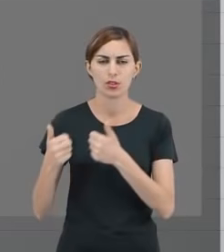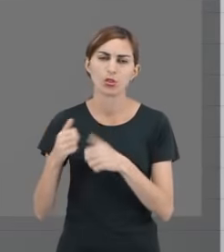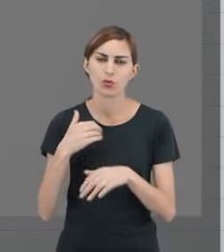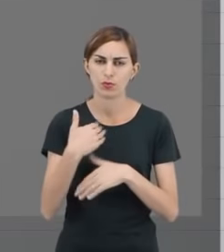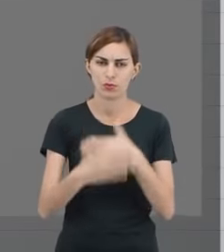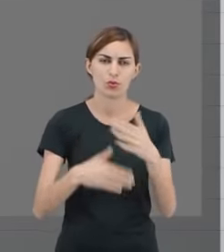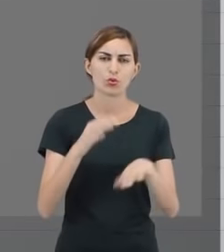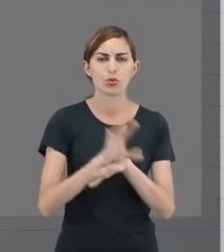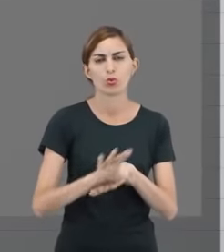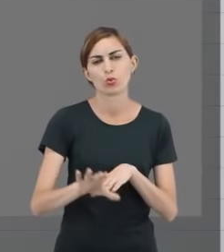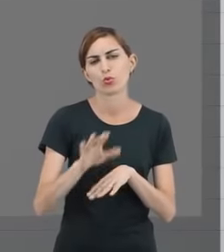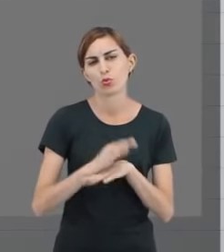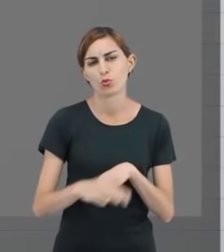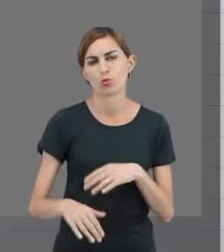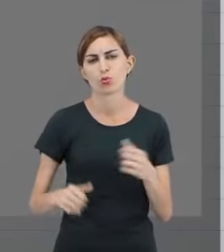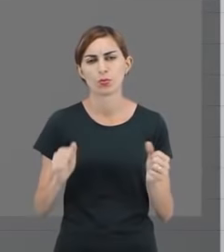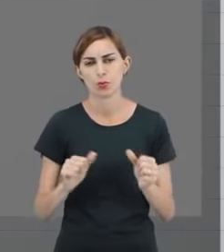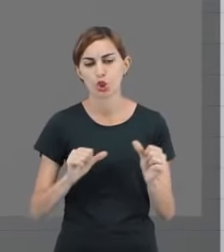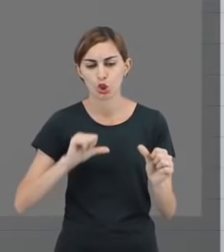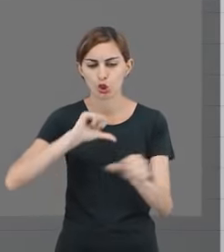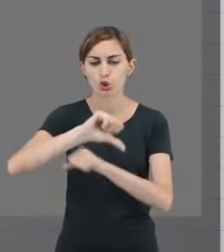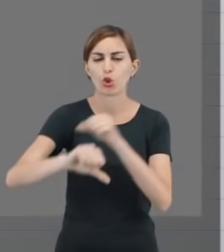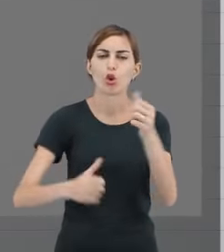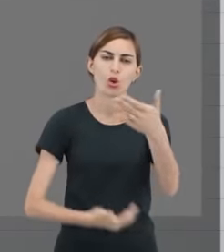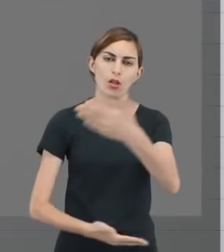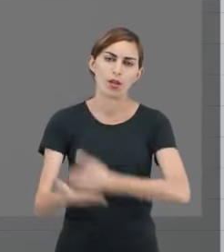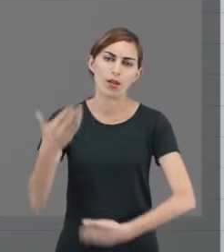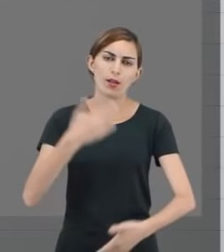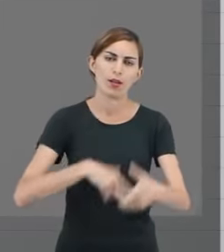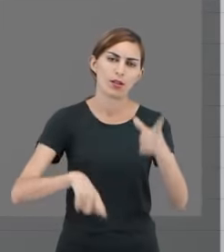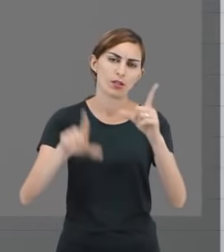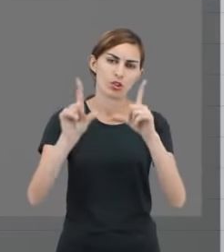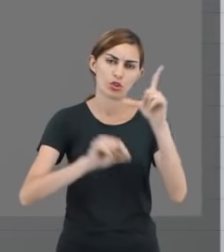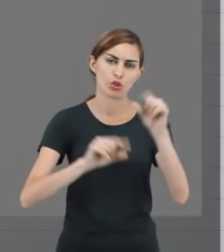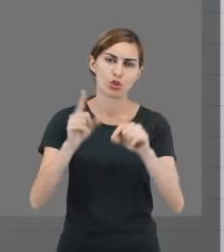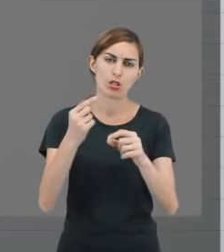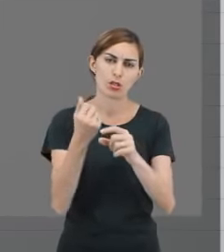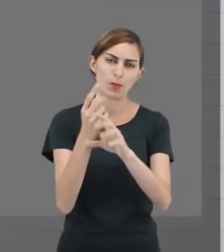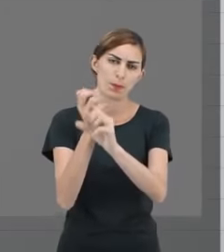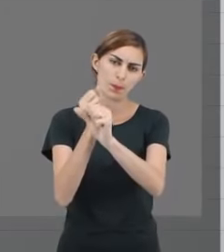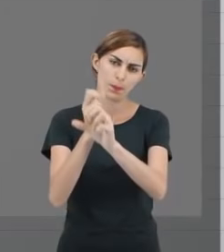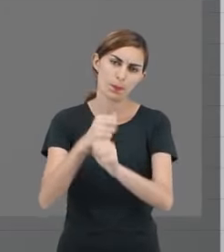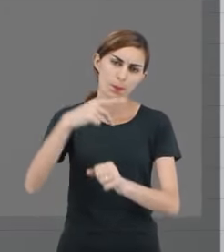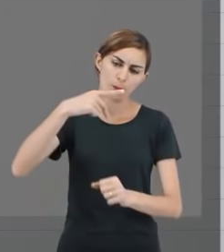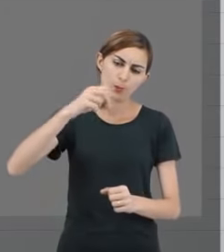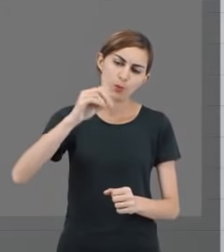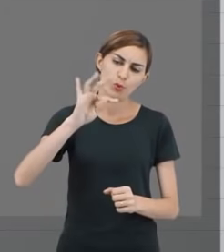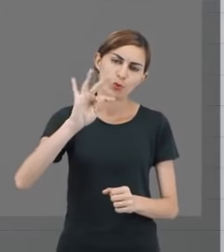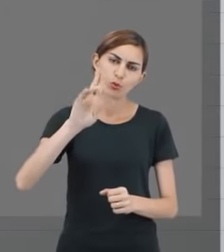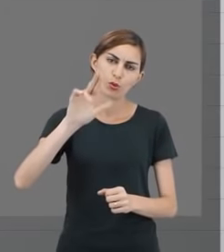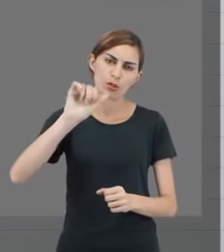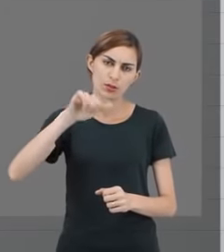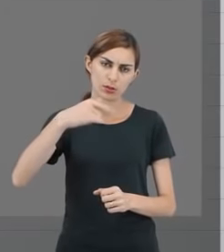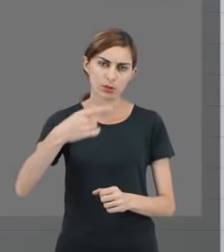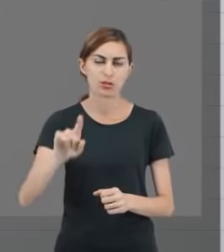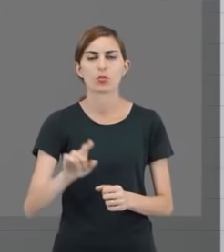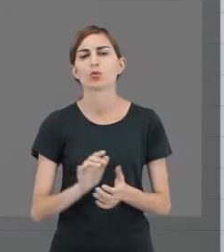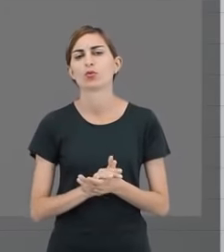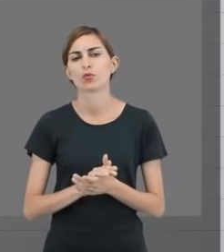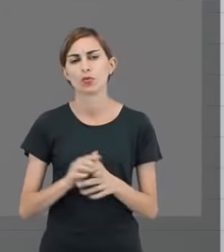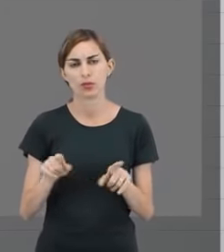Você pode, mais na frente, trocar essas estrelas por pontuação, e a gente vai ter um